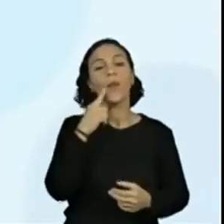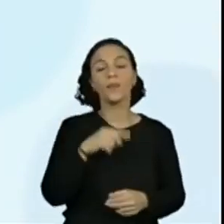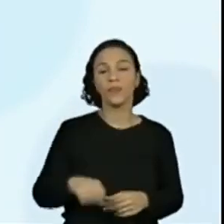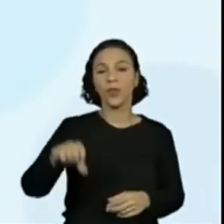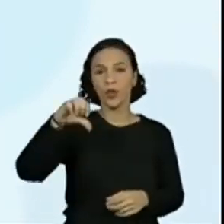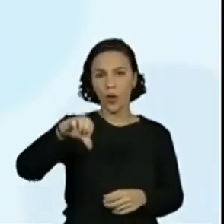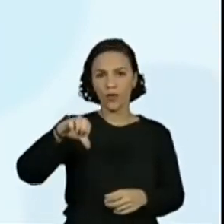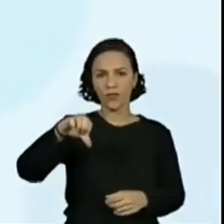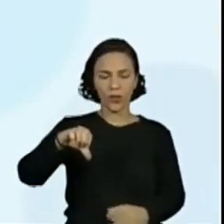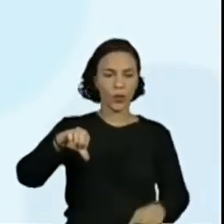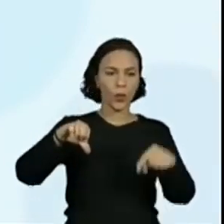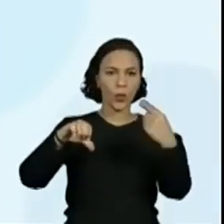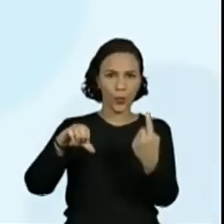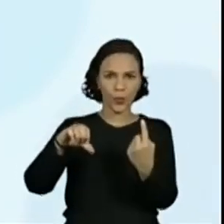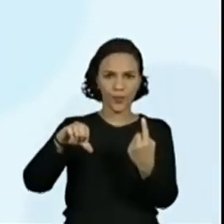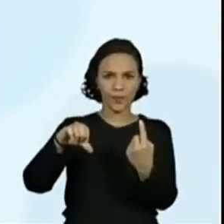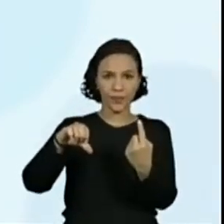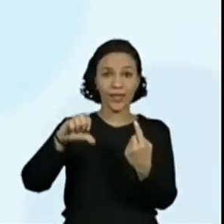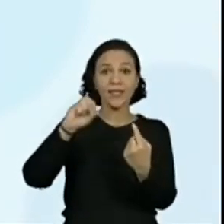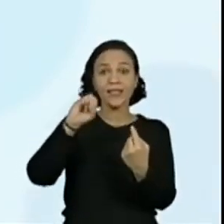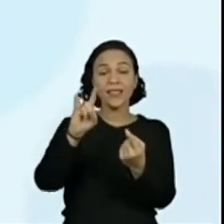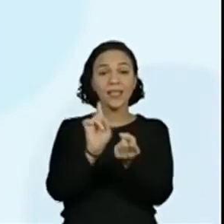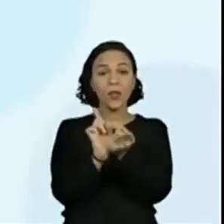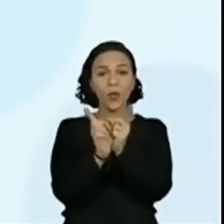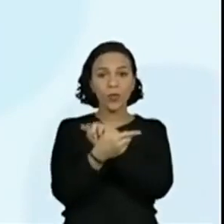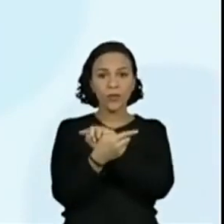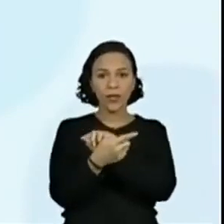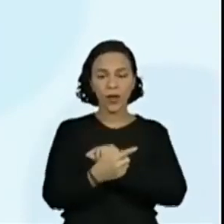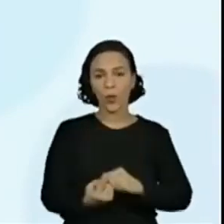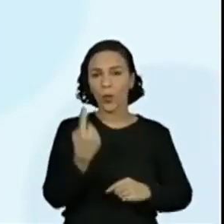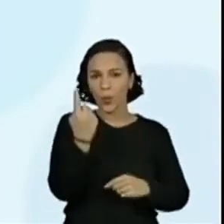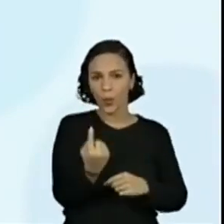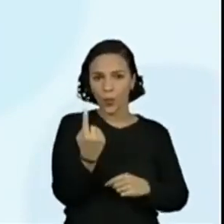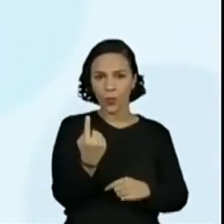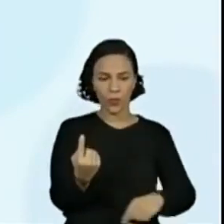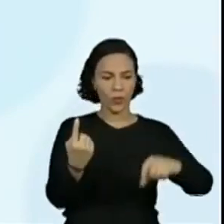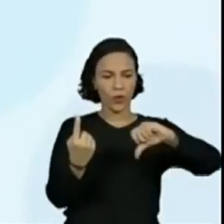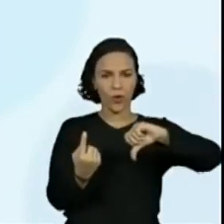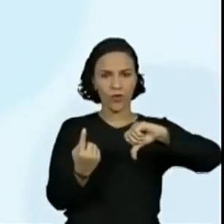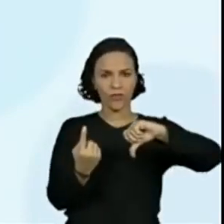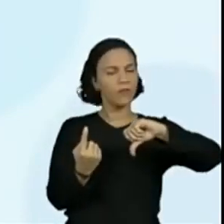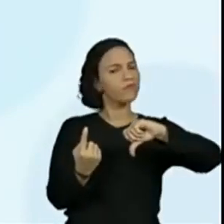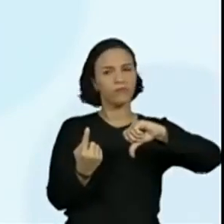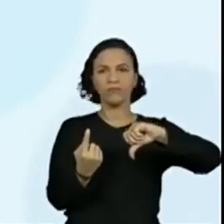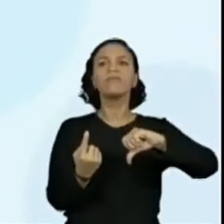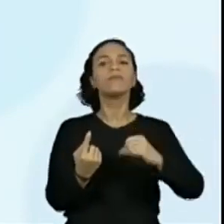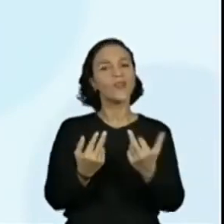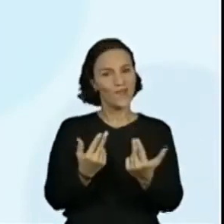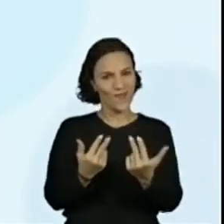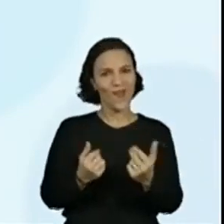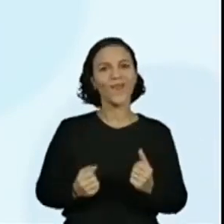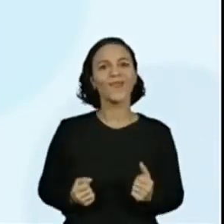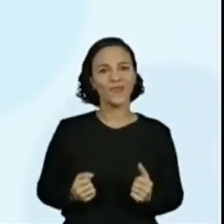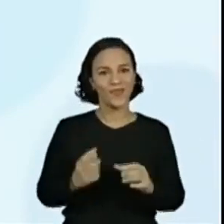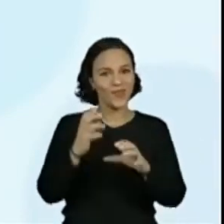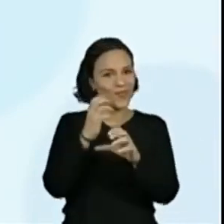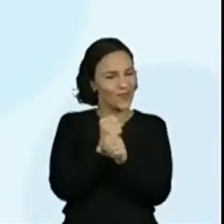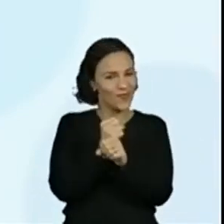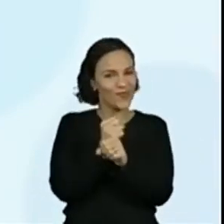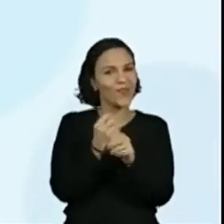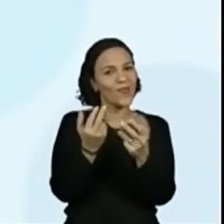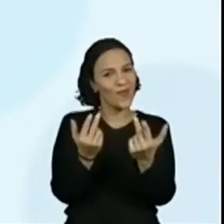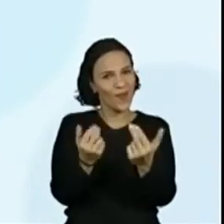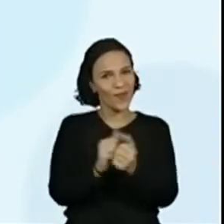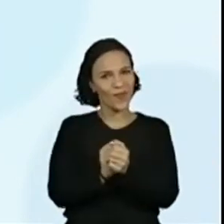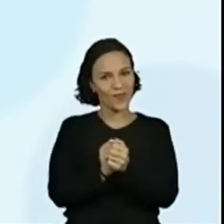coisa, se o 1 tivesse para cá, né? O 1 mais 9 não iria mudar e o 0 também. Isso é